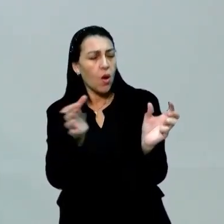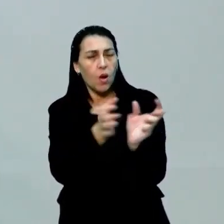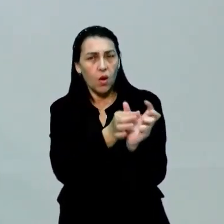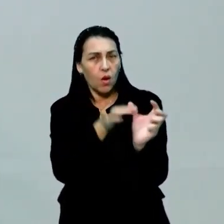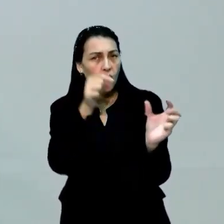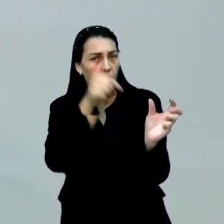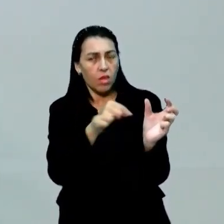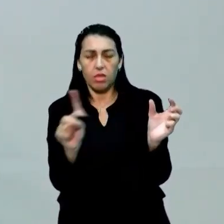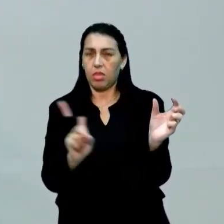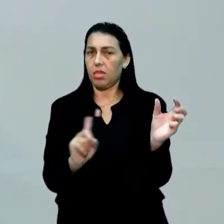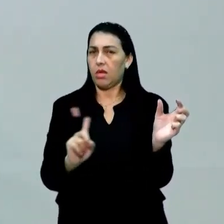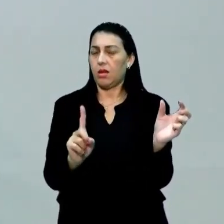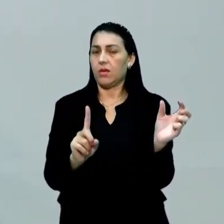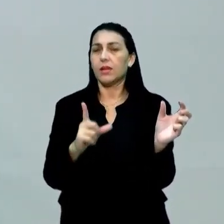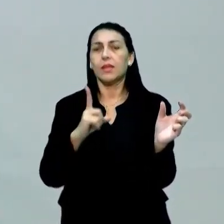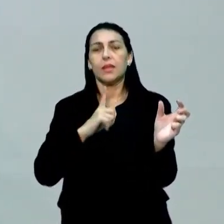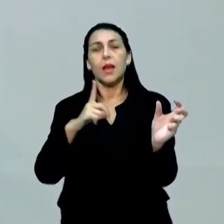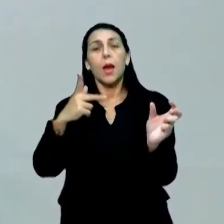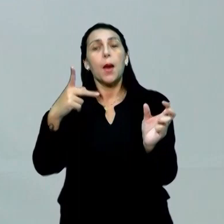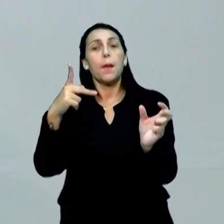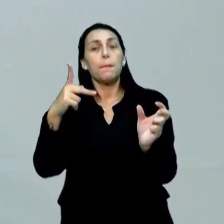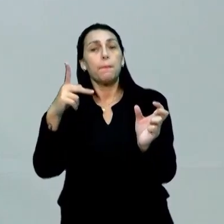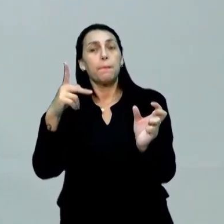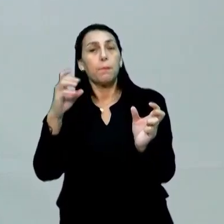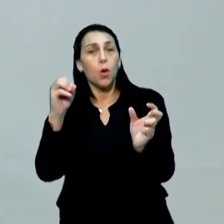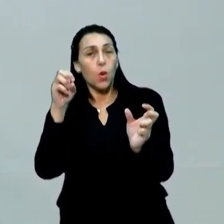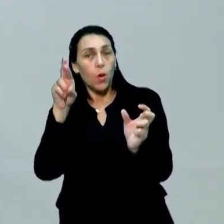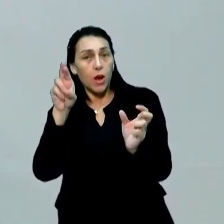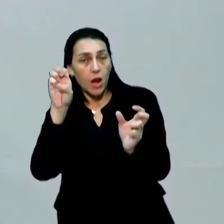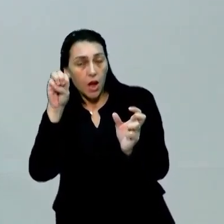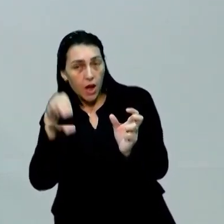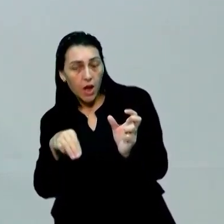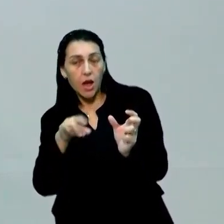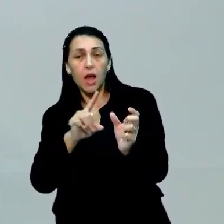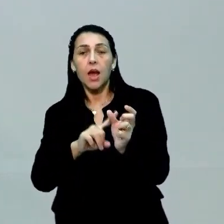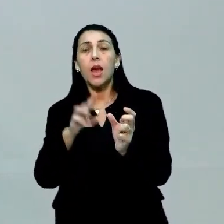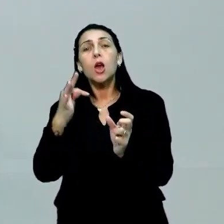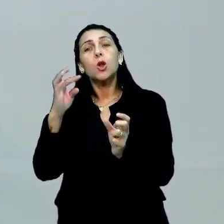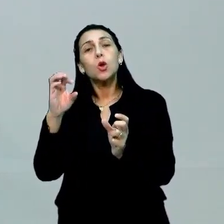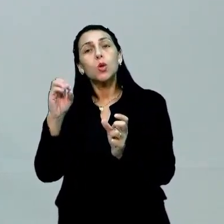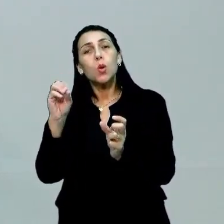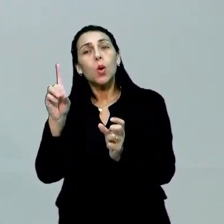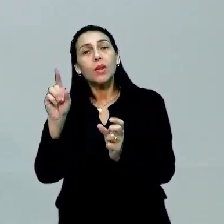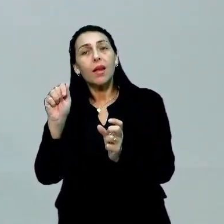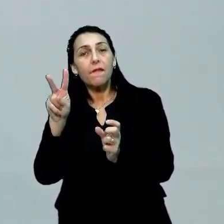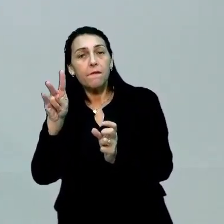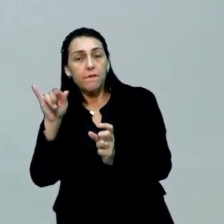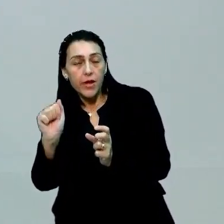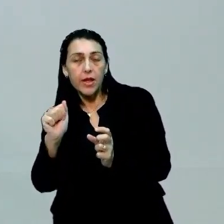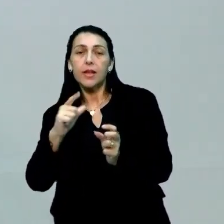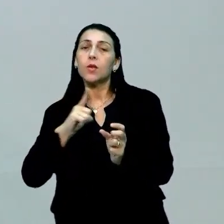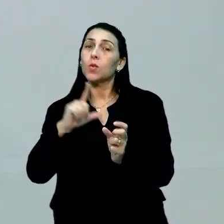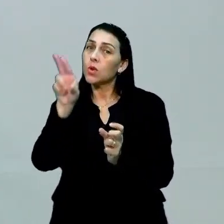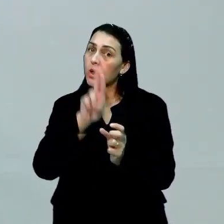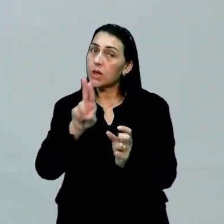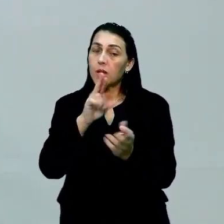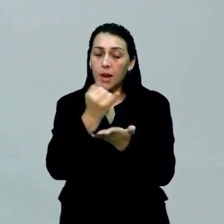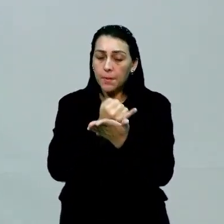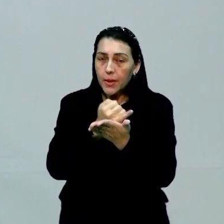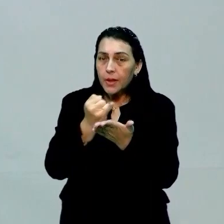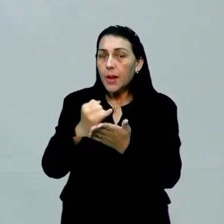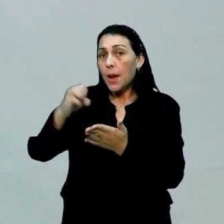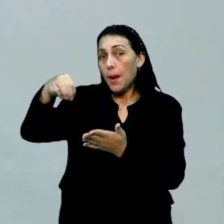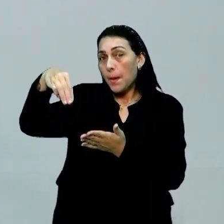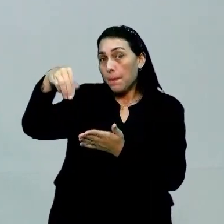intenção? Não. Eu tenho mas, eu tenho porém, eu tenho todavia. Então, se eu utilizei lá na minha introdução